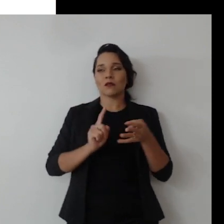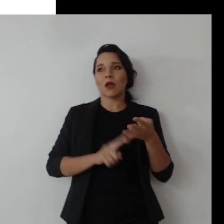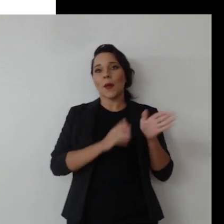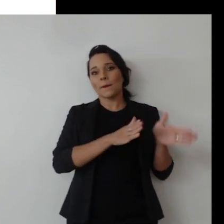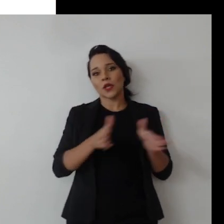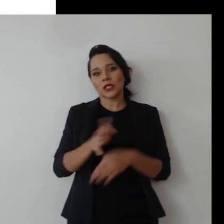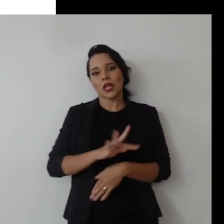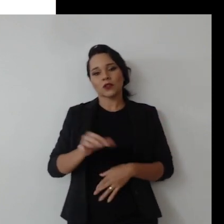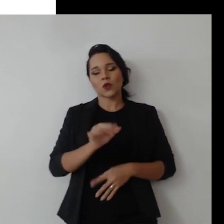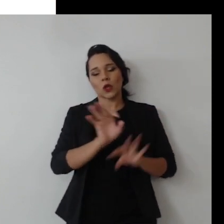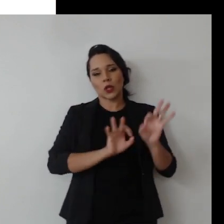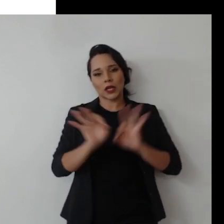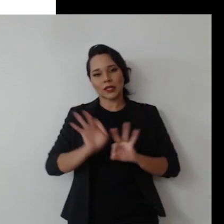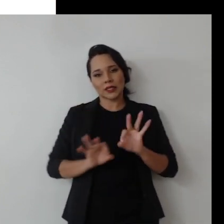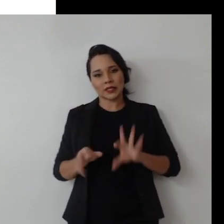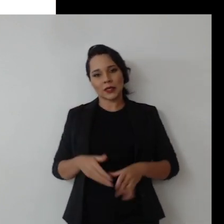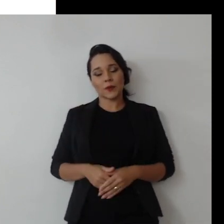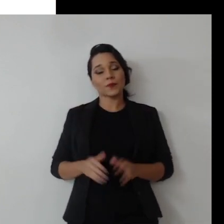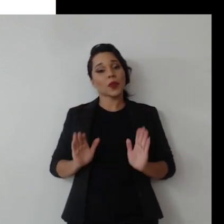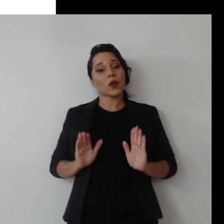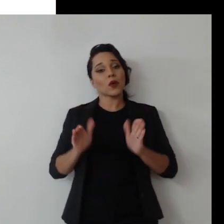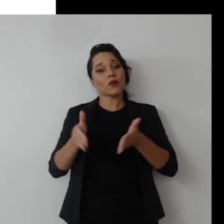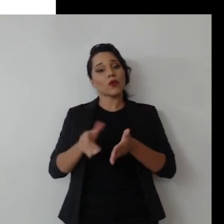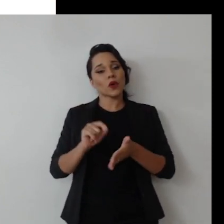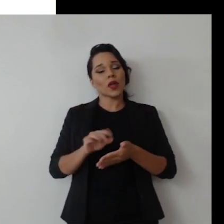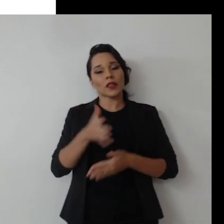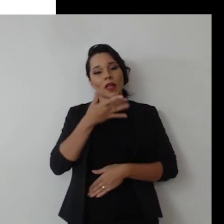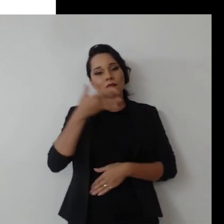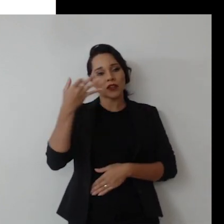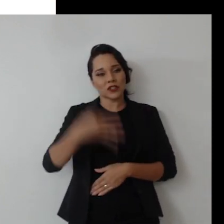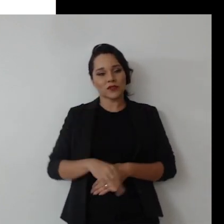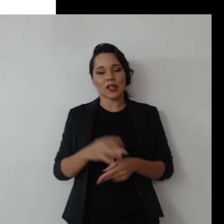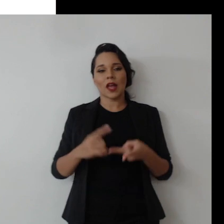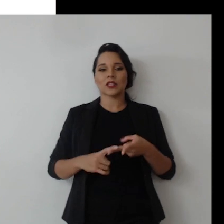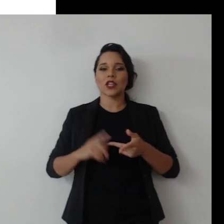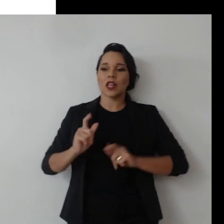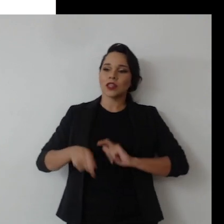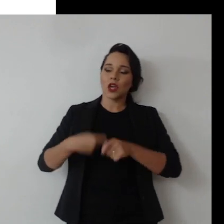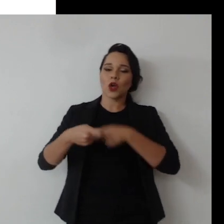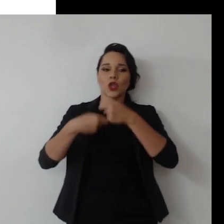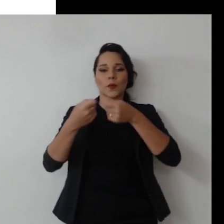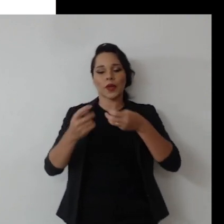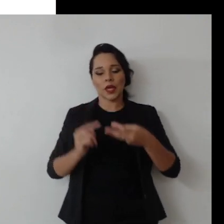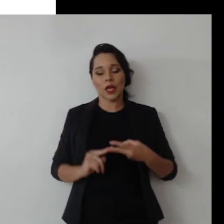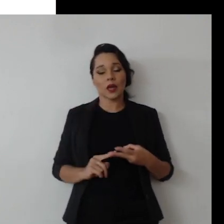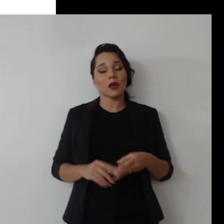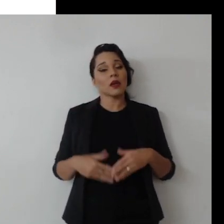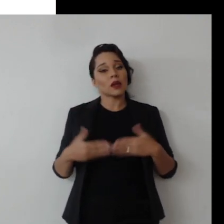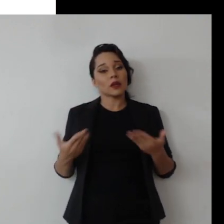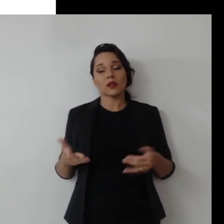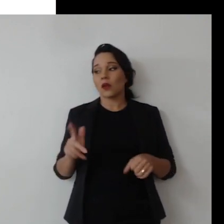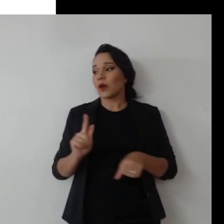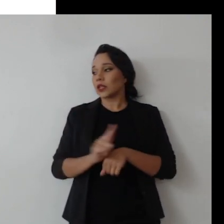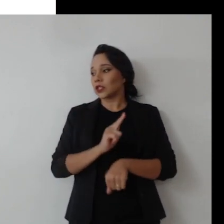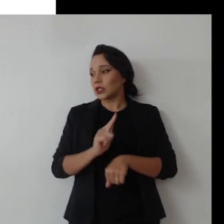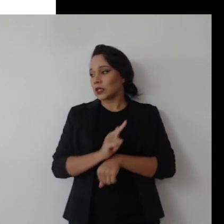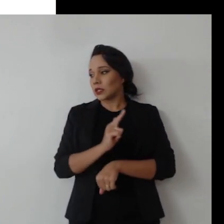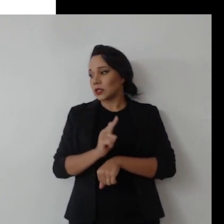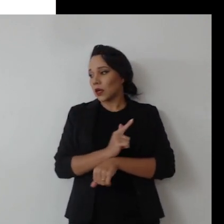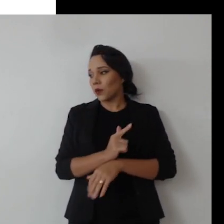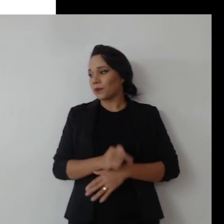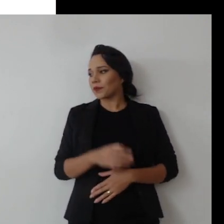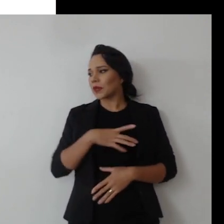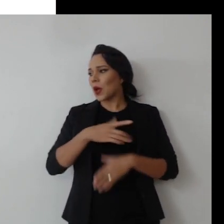processos, toda a organização com foco na efetividade, na economicidade. Enquanto a gestão